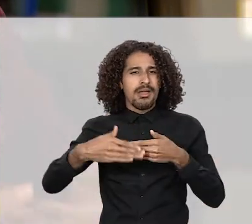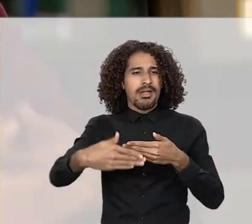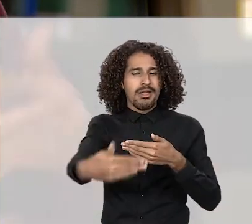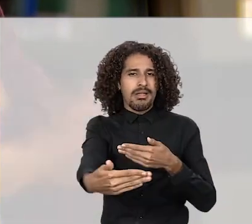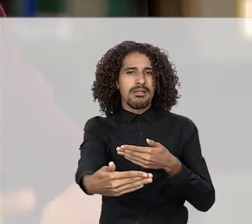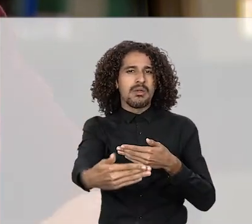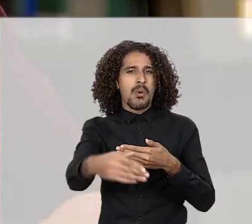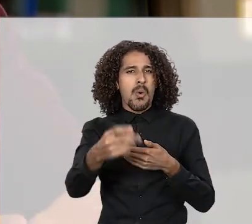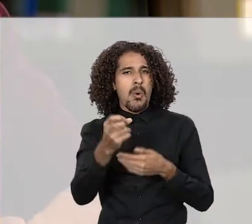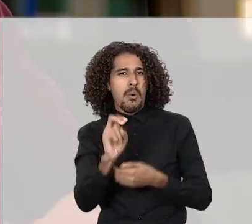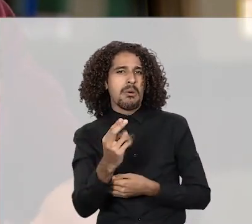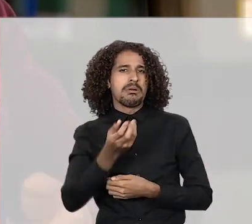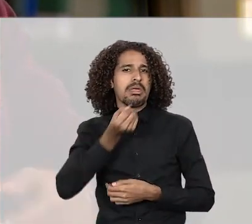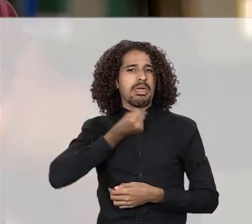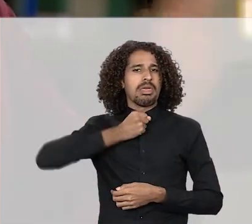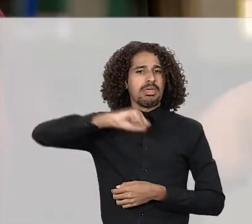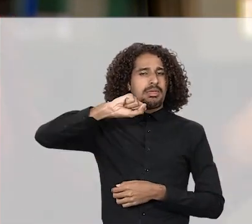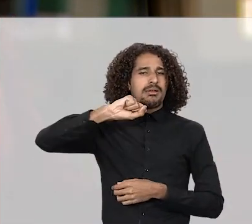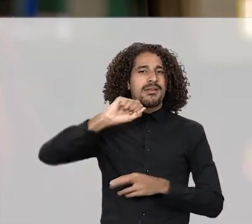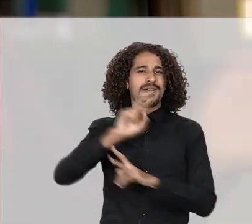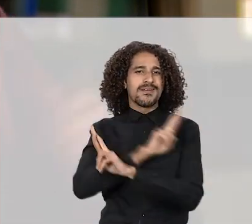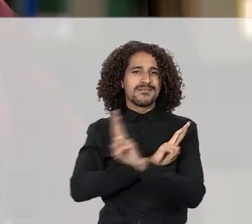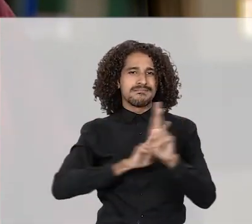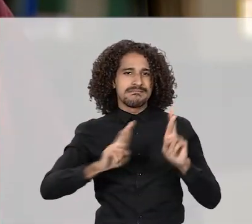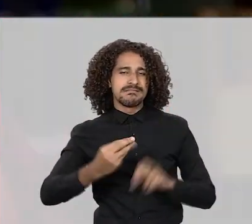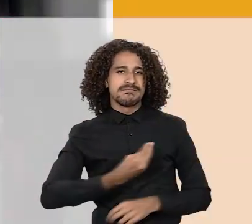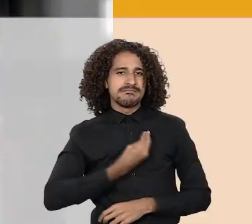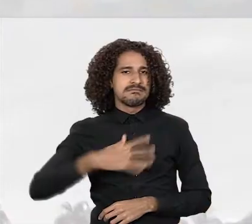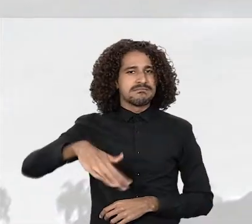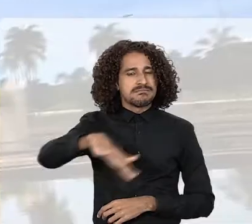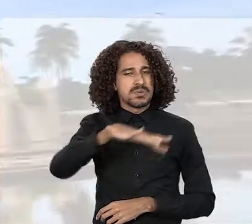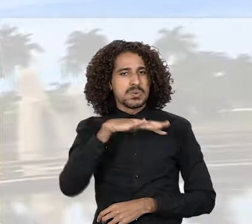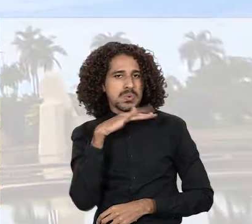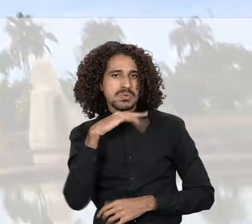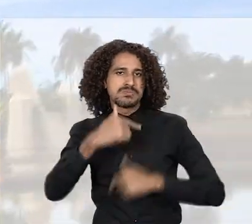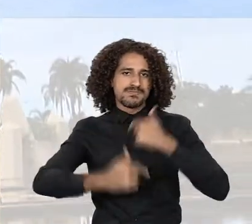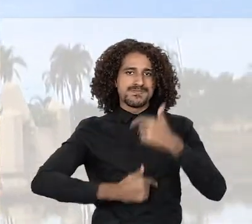até mesmo uma tentativa de suicídio relacionada a essa vivência no trabalho.